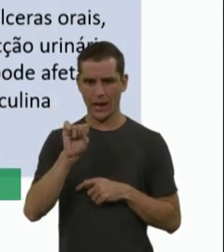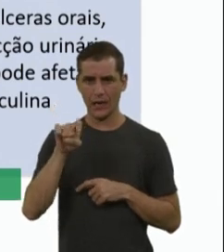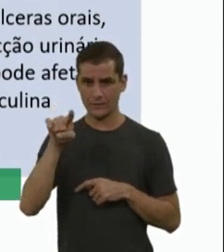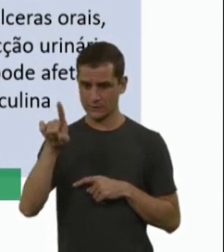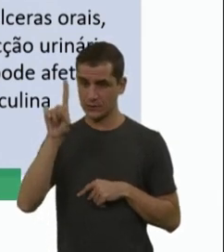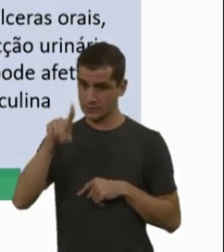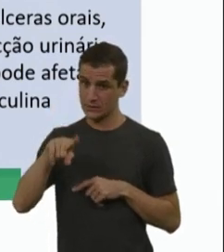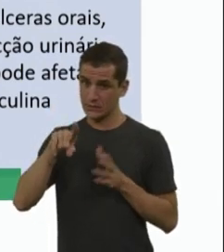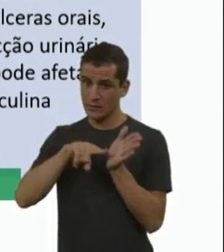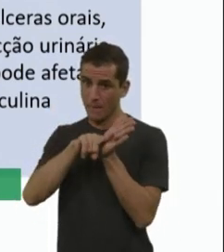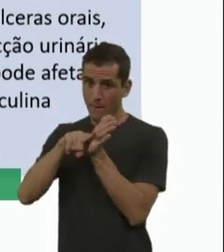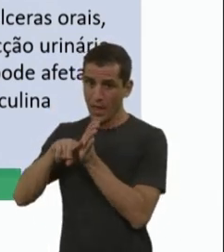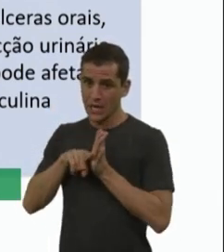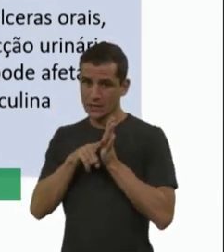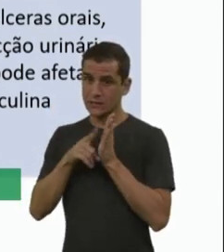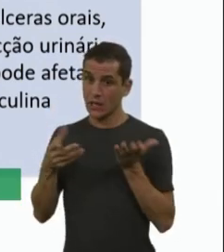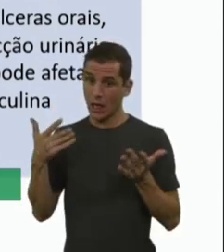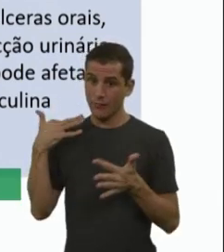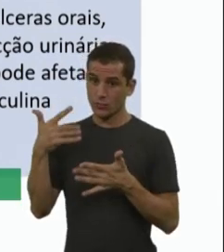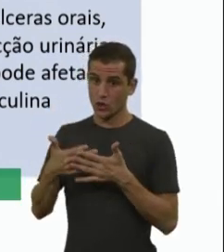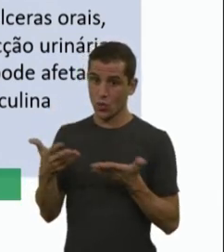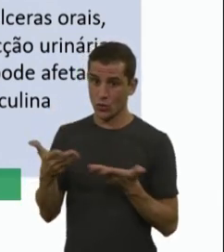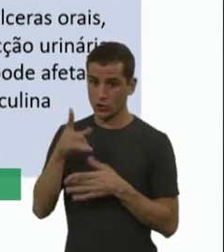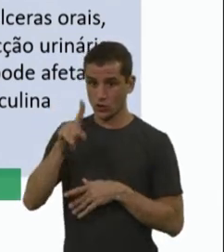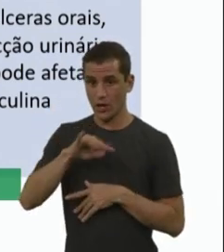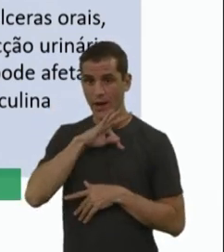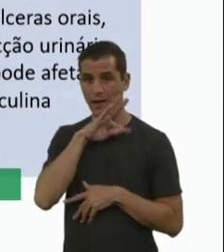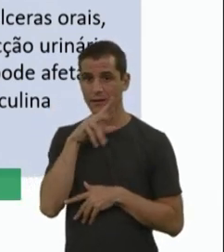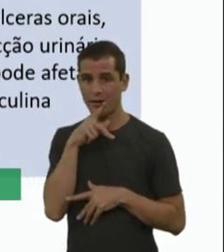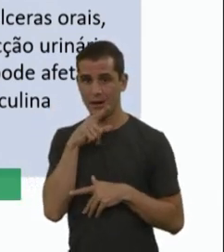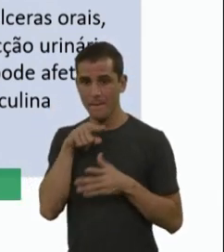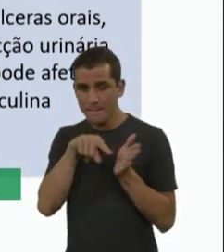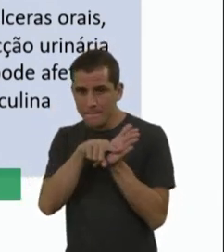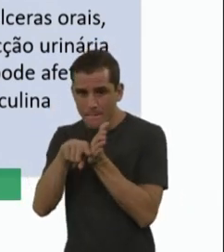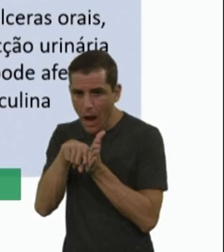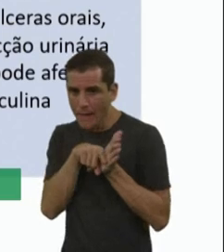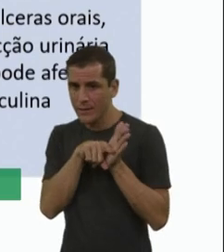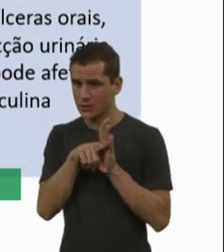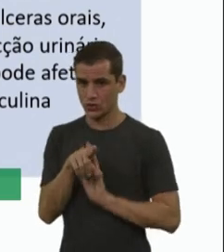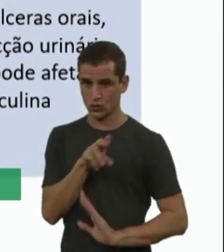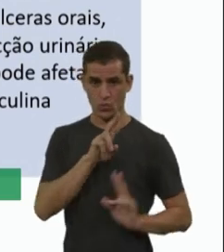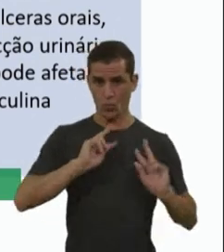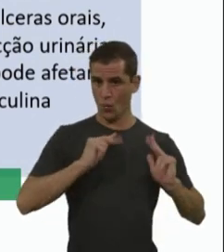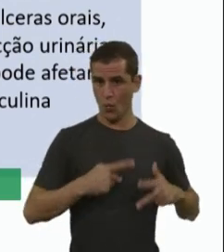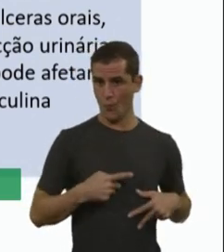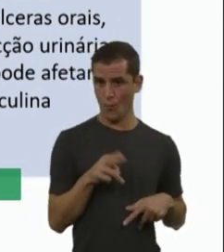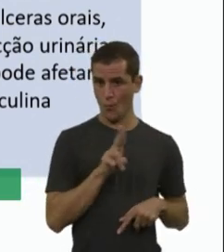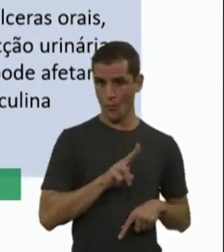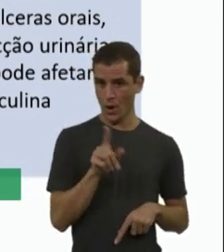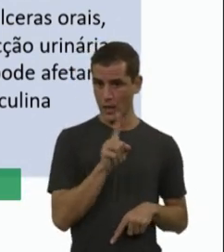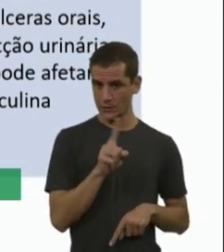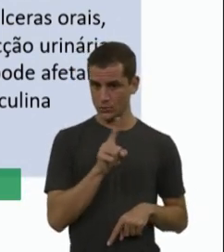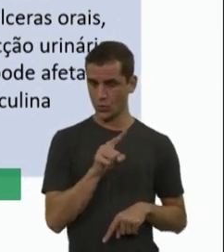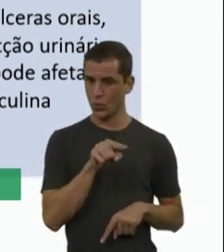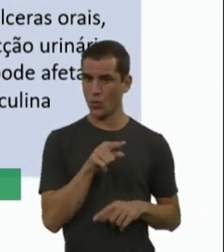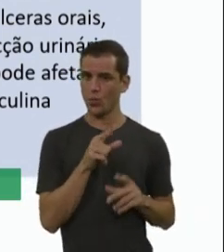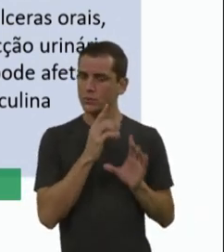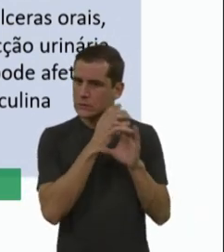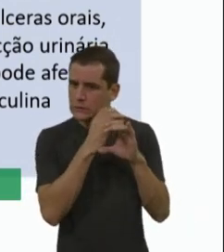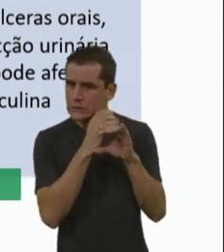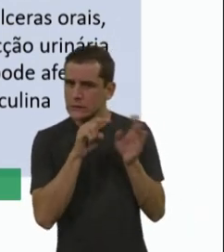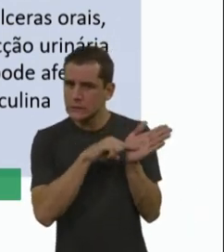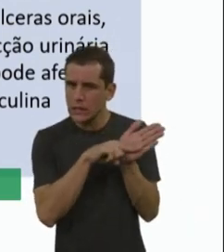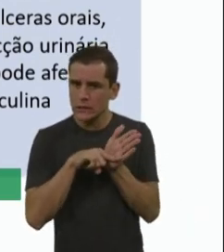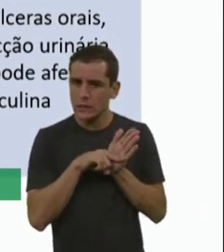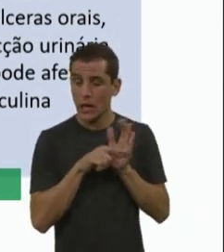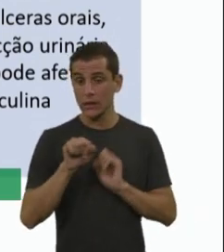não tem estudos em seres humanos, a gente, né, considera que ele possa ser teratogênico, então, se for mulher em idade